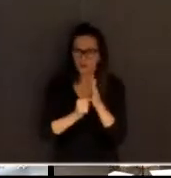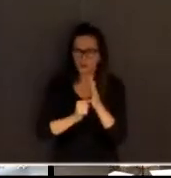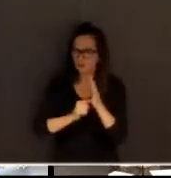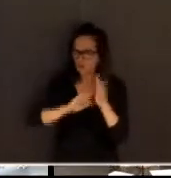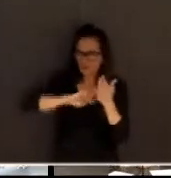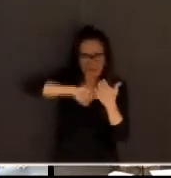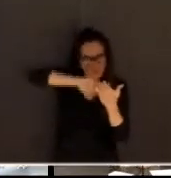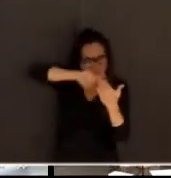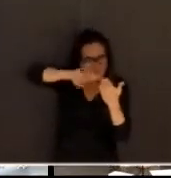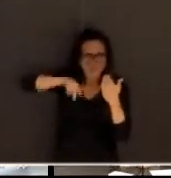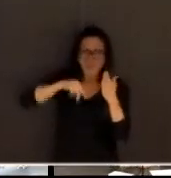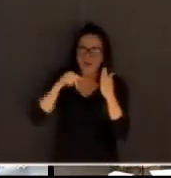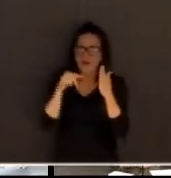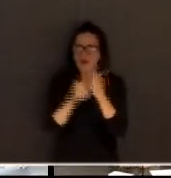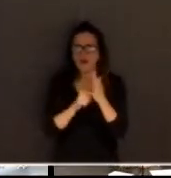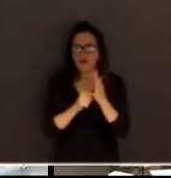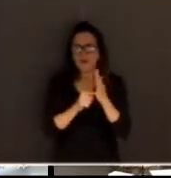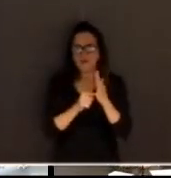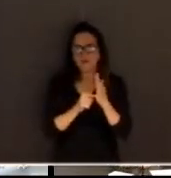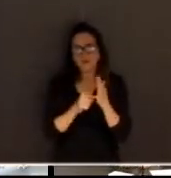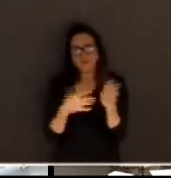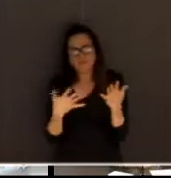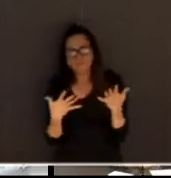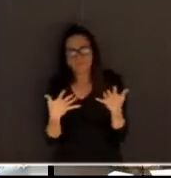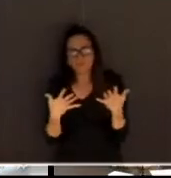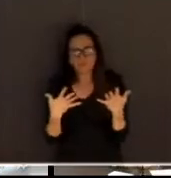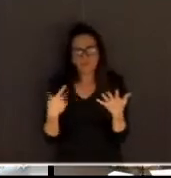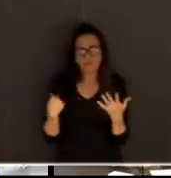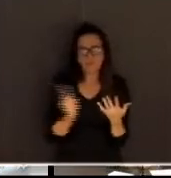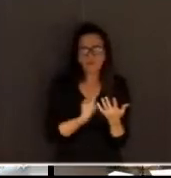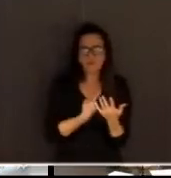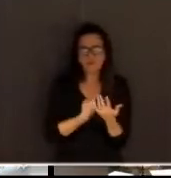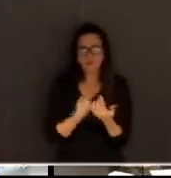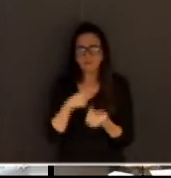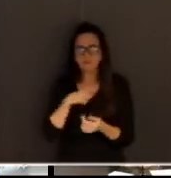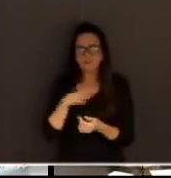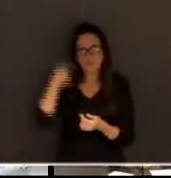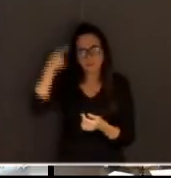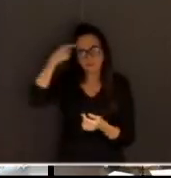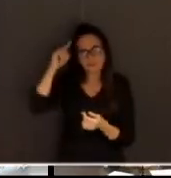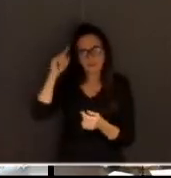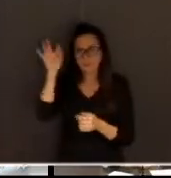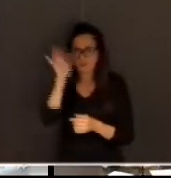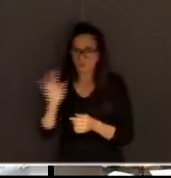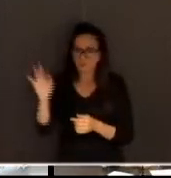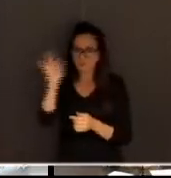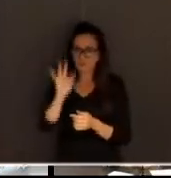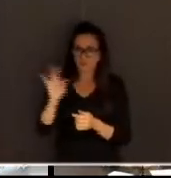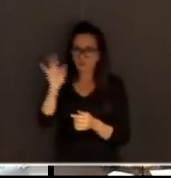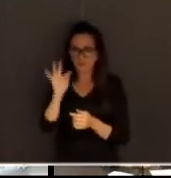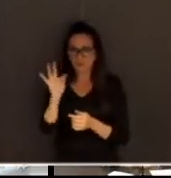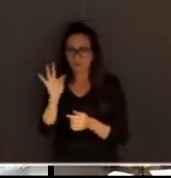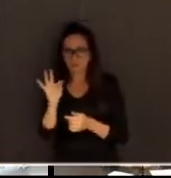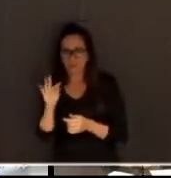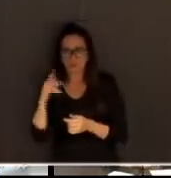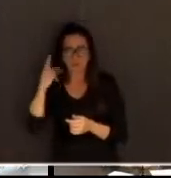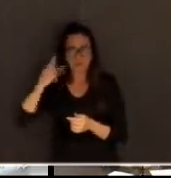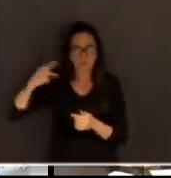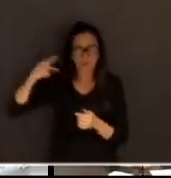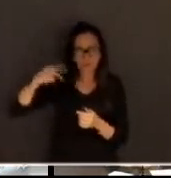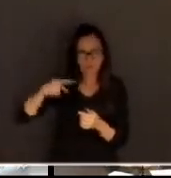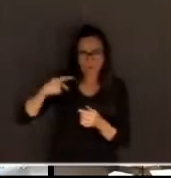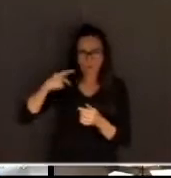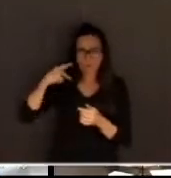com esse jurado. Então, eles resolveram criar uma ideia de faculdade. O promotor e o advogado, eles